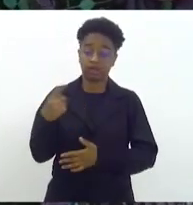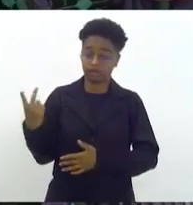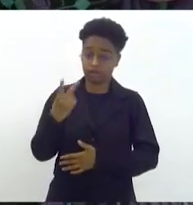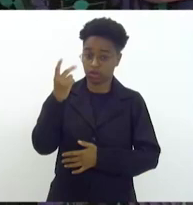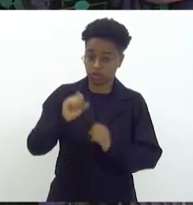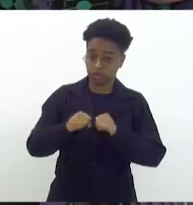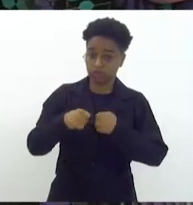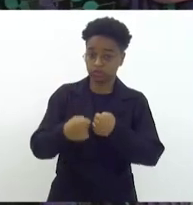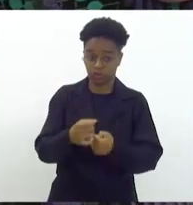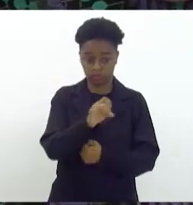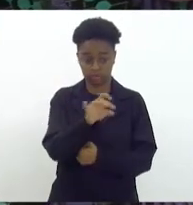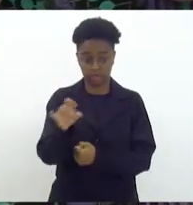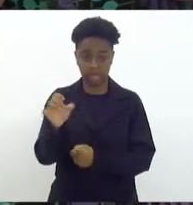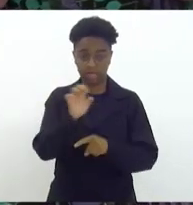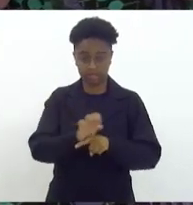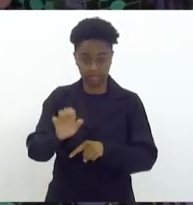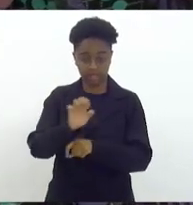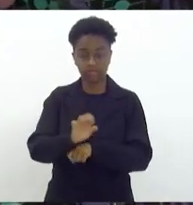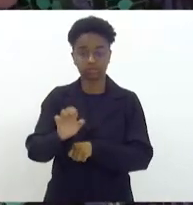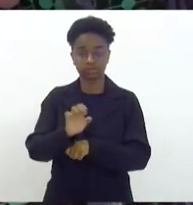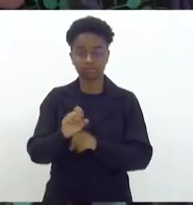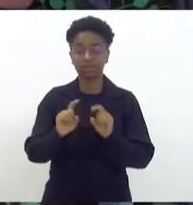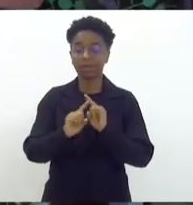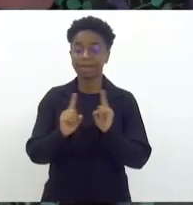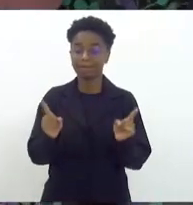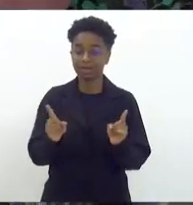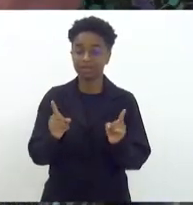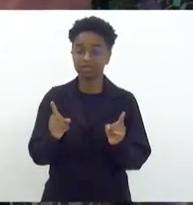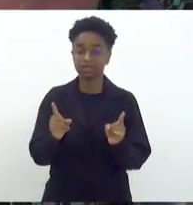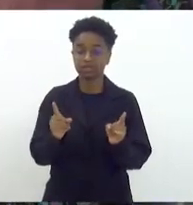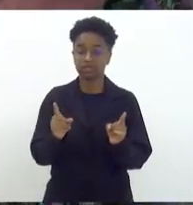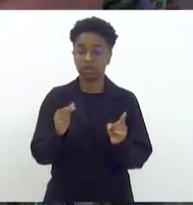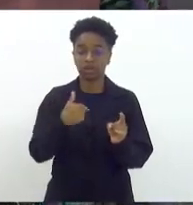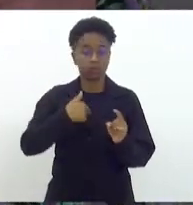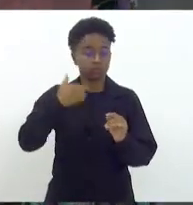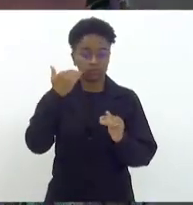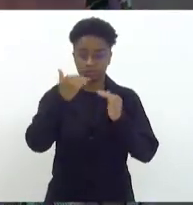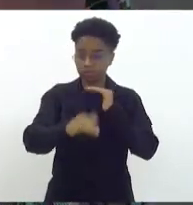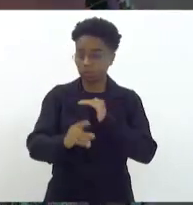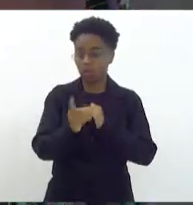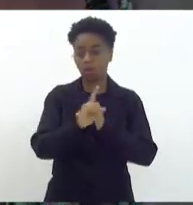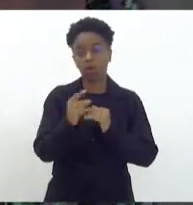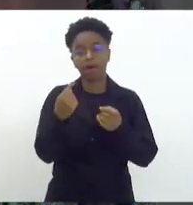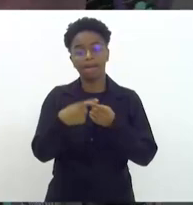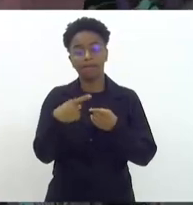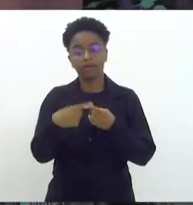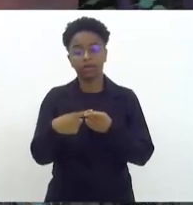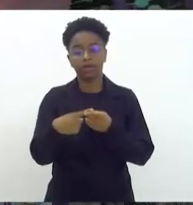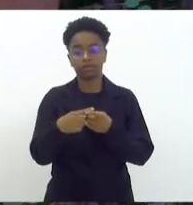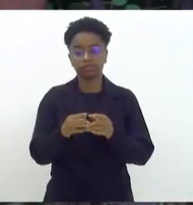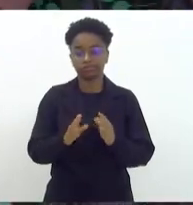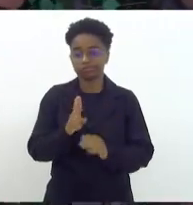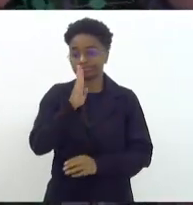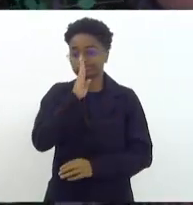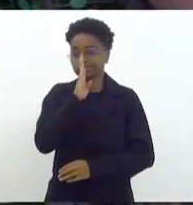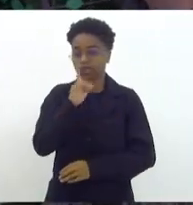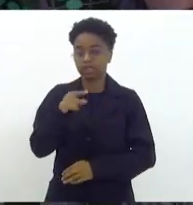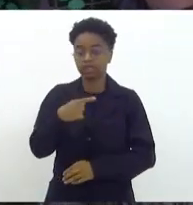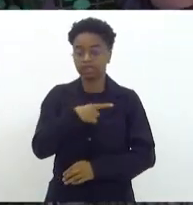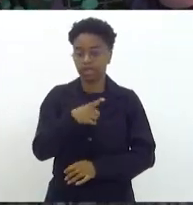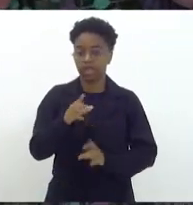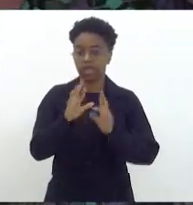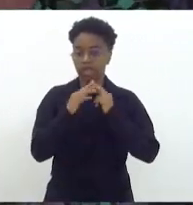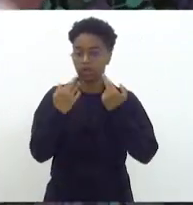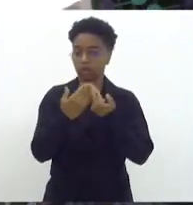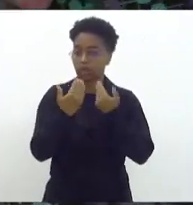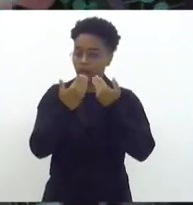esforço desses estagiários e estagiárias, mas condeno a omissão, apesar de a gente ter pautado em audiência pública e ter colocado